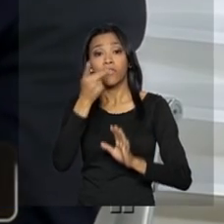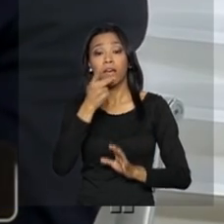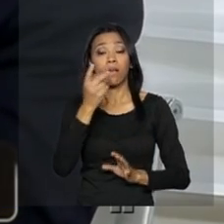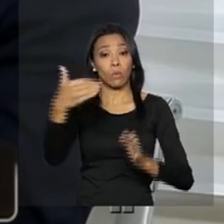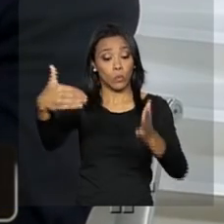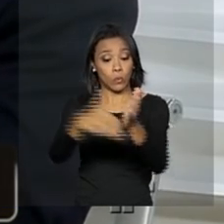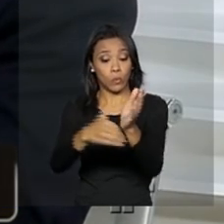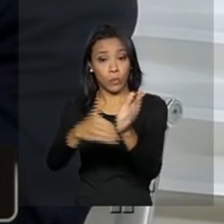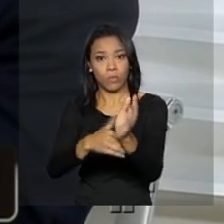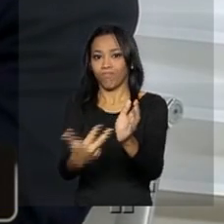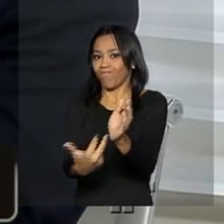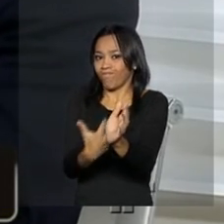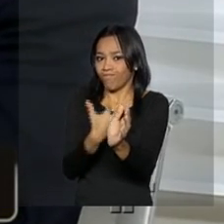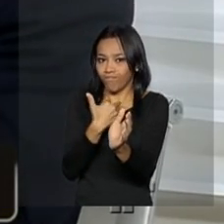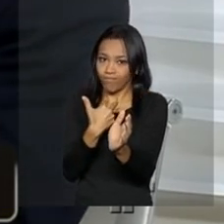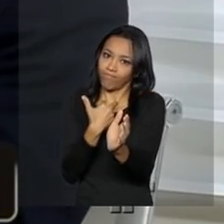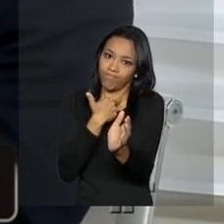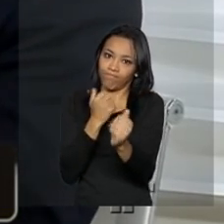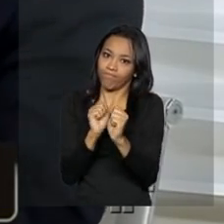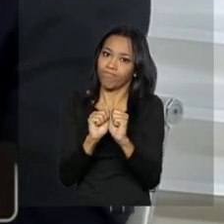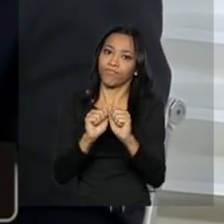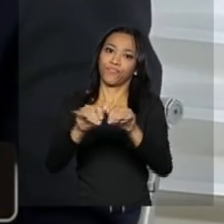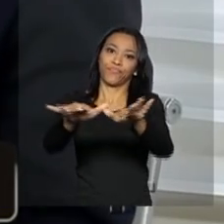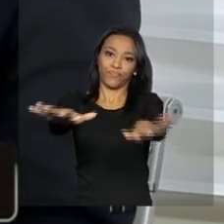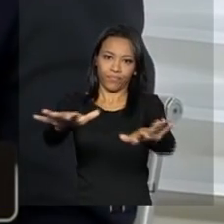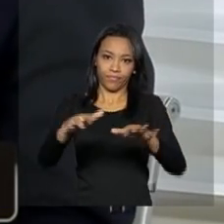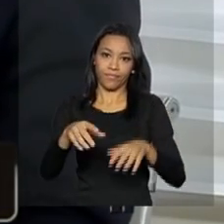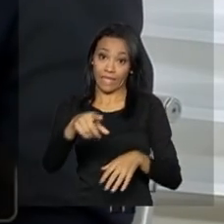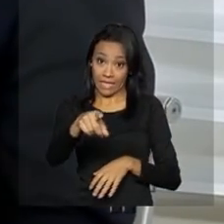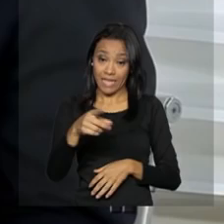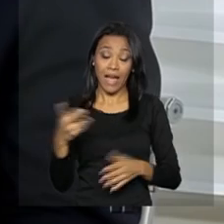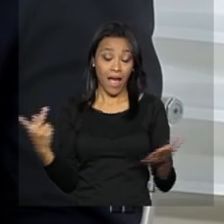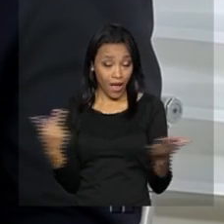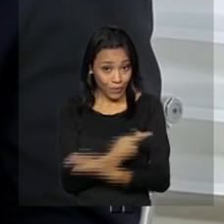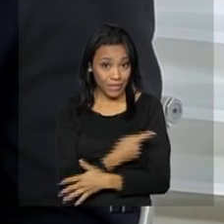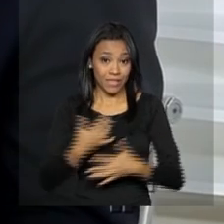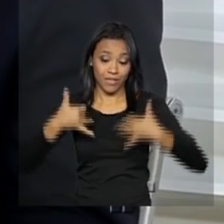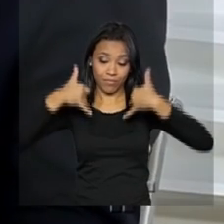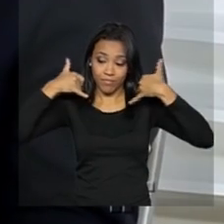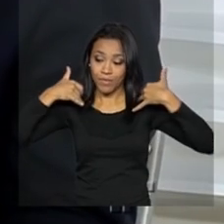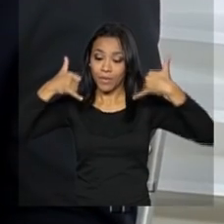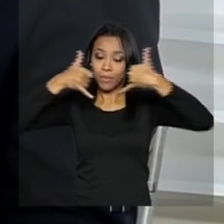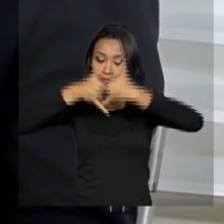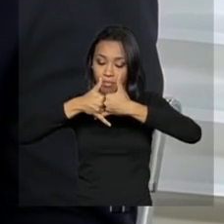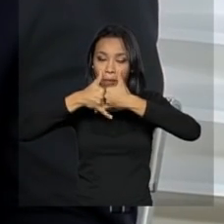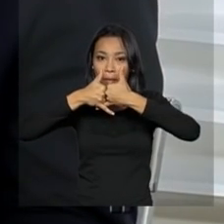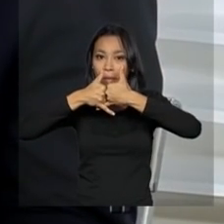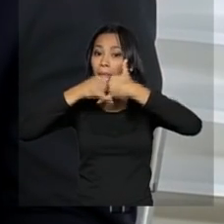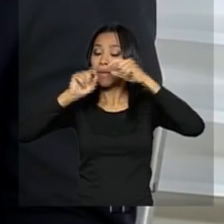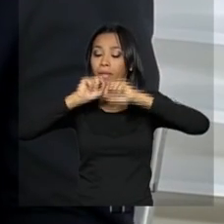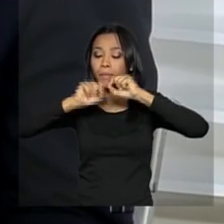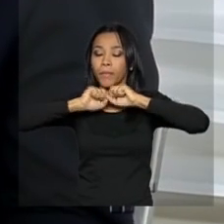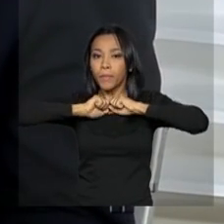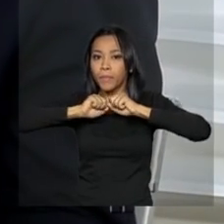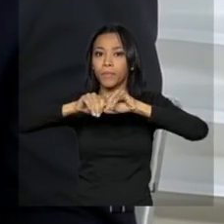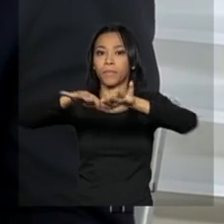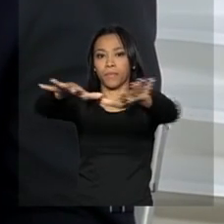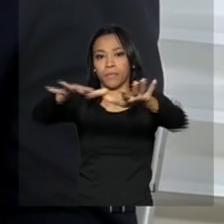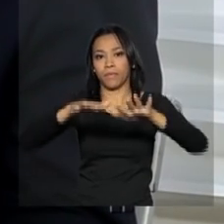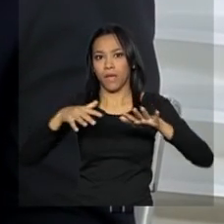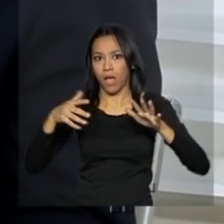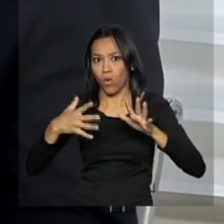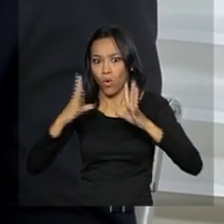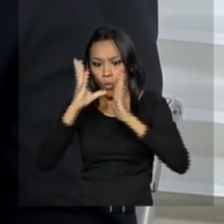houve a divulgação do objeto da interceptação telefônica. Agora o conteúdo também é algo